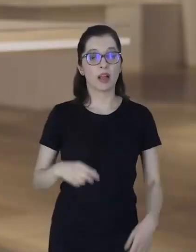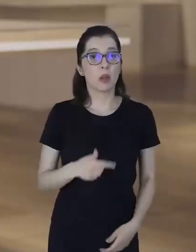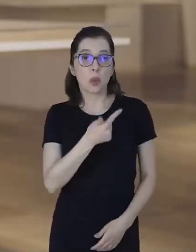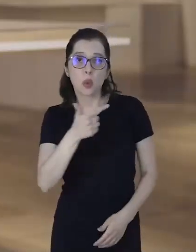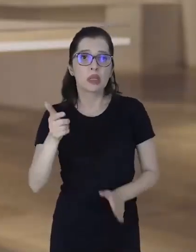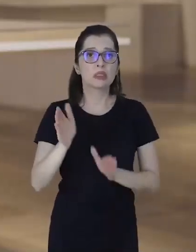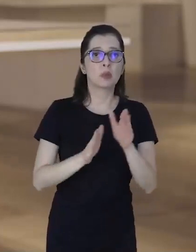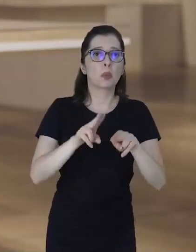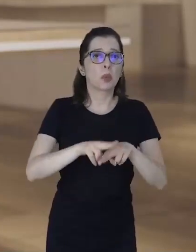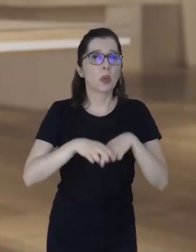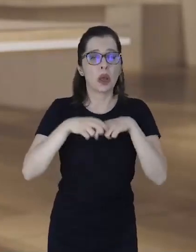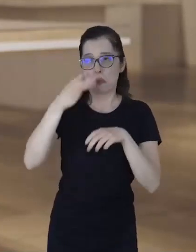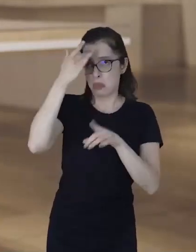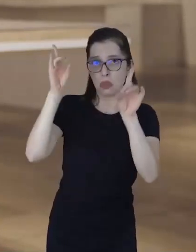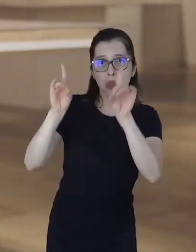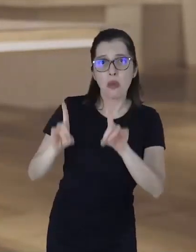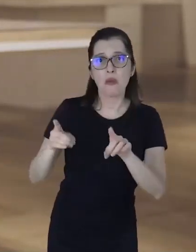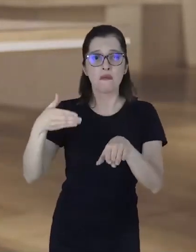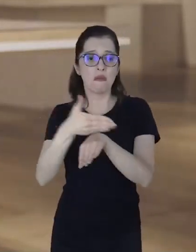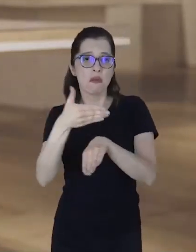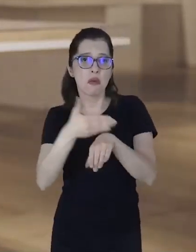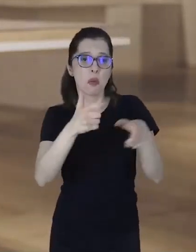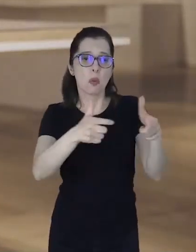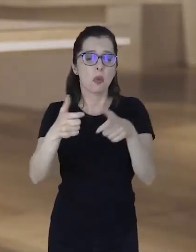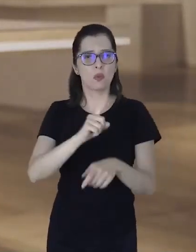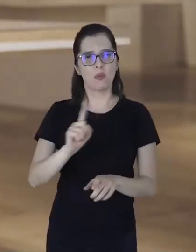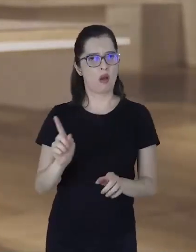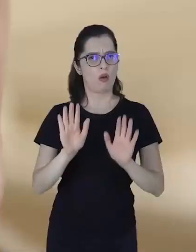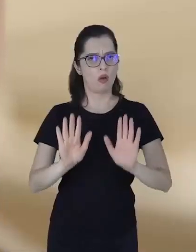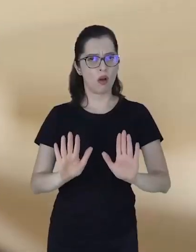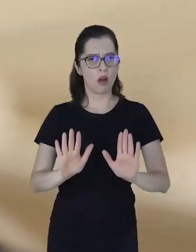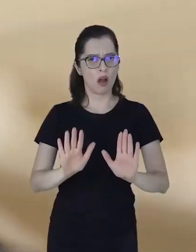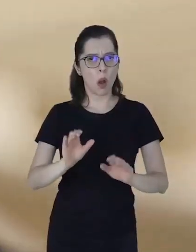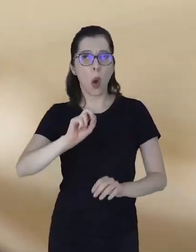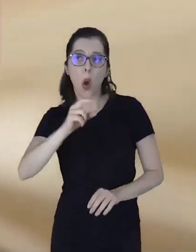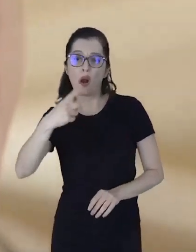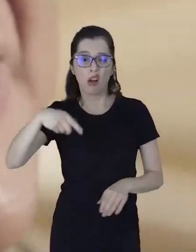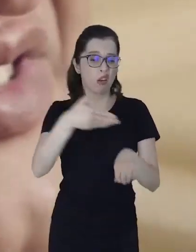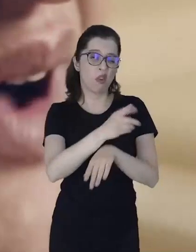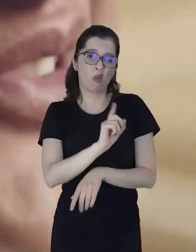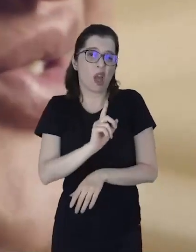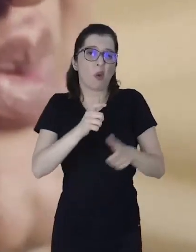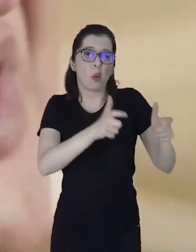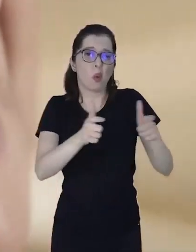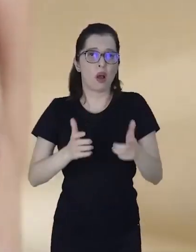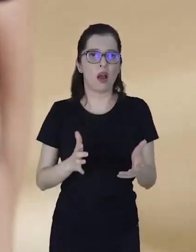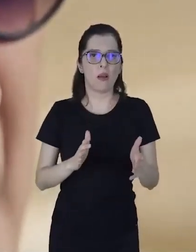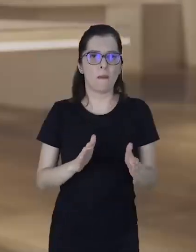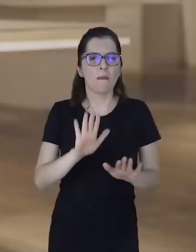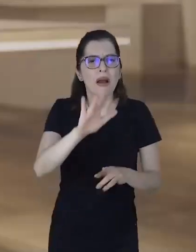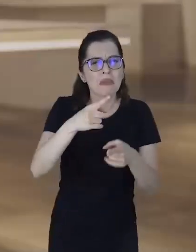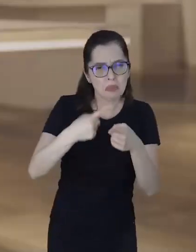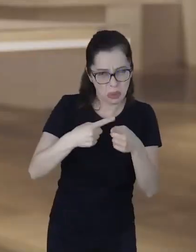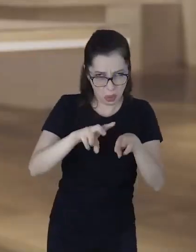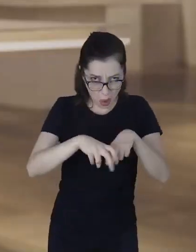acessibilidade porque as pessoas com deficiência não frequentam os espaços ou elas não frequentam os espaços porque os